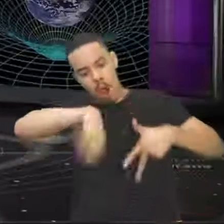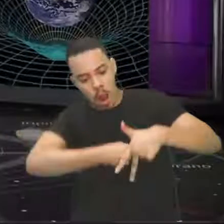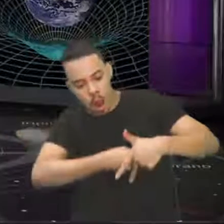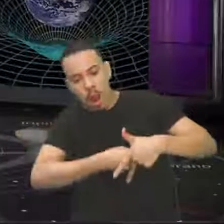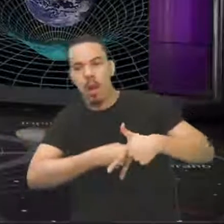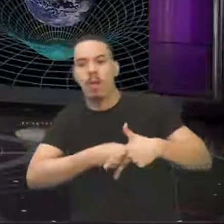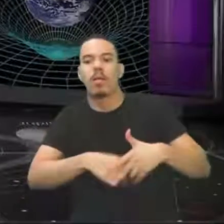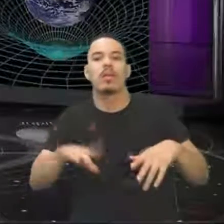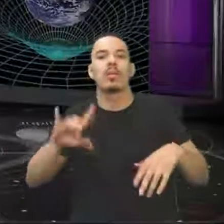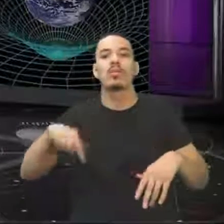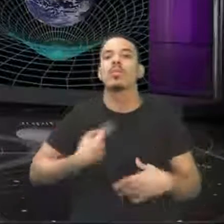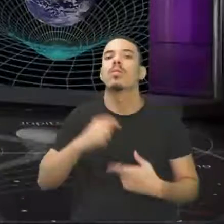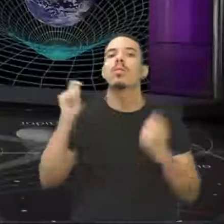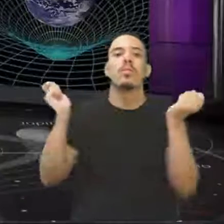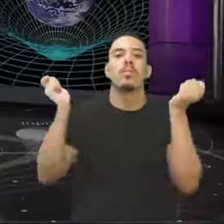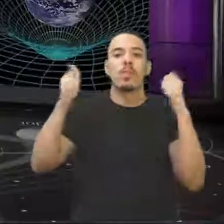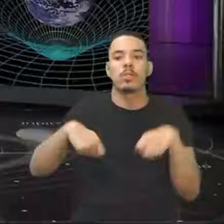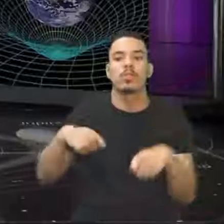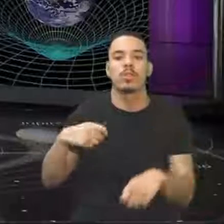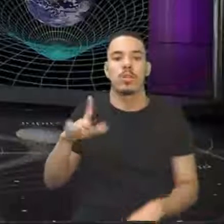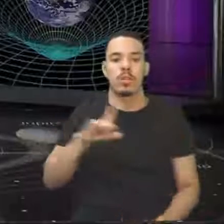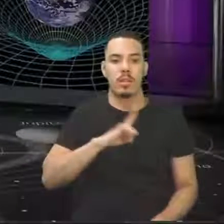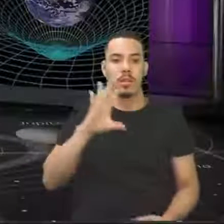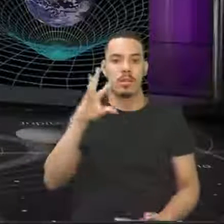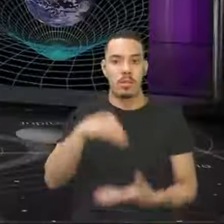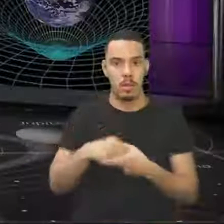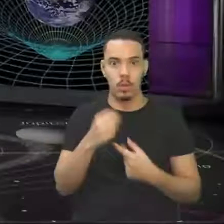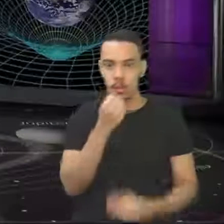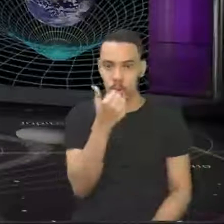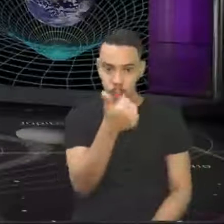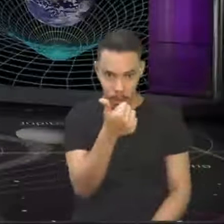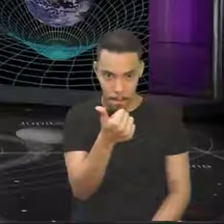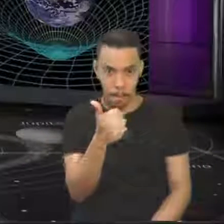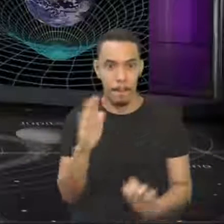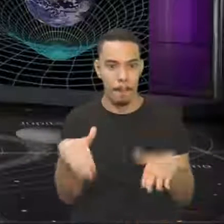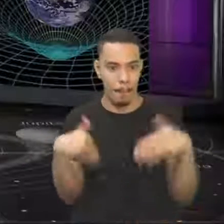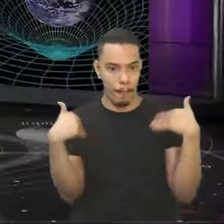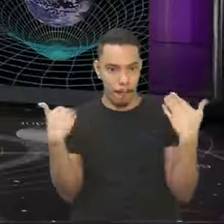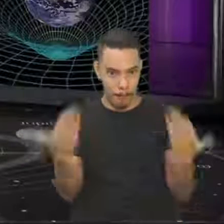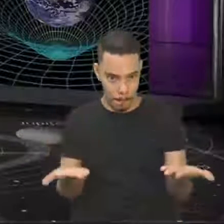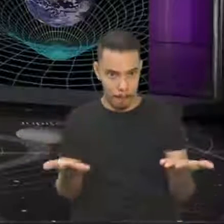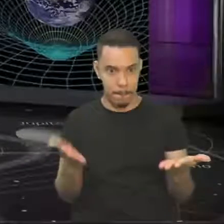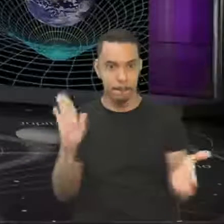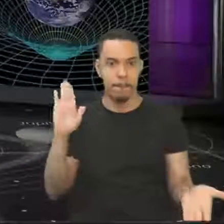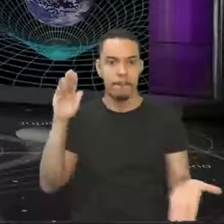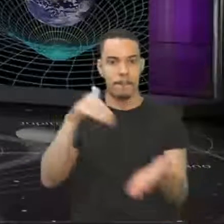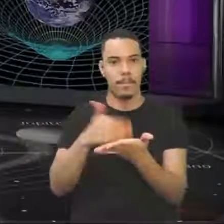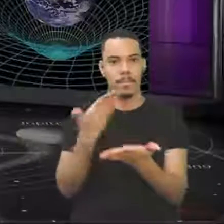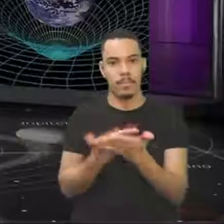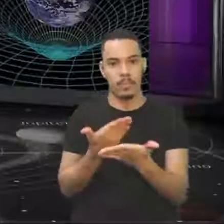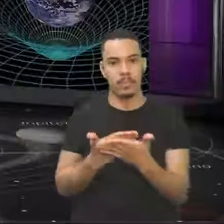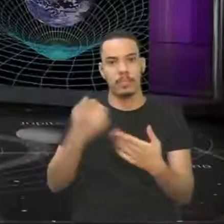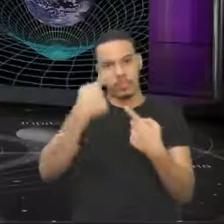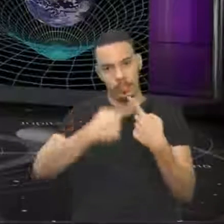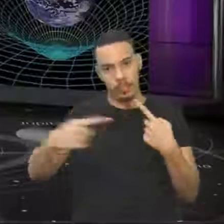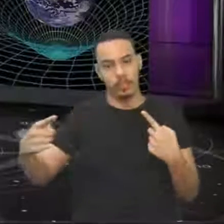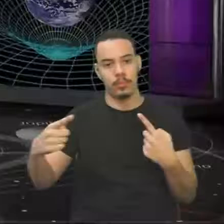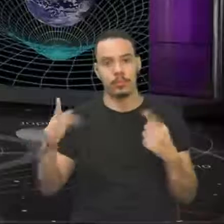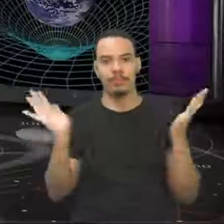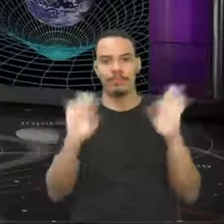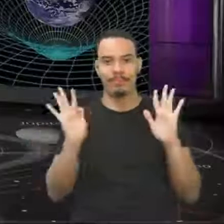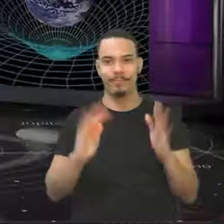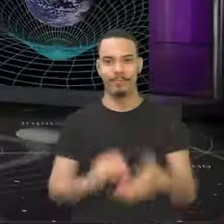aí. E o que poderia ganhar, né, em relação a isso. Tudo bem? Então, pessoal, até uma próxima aula.